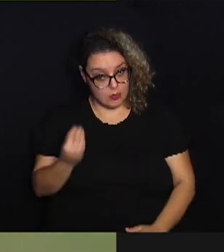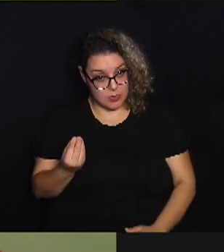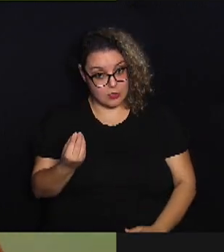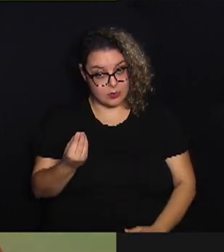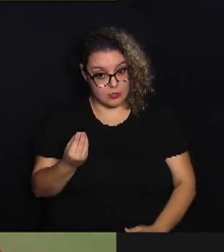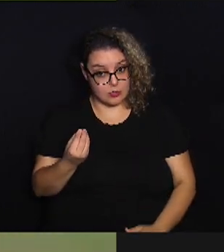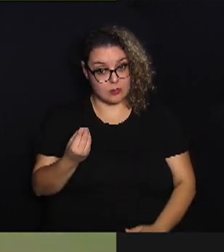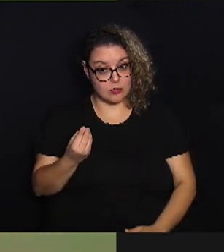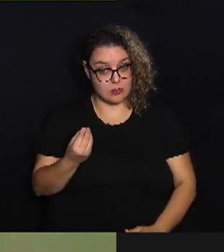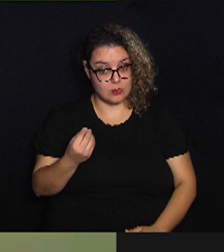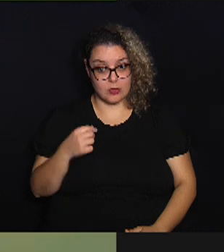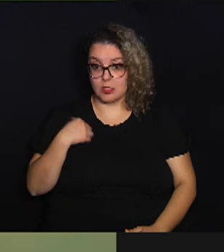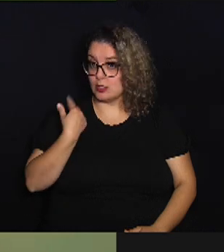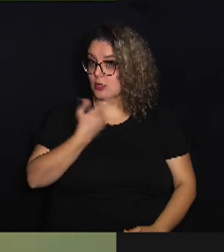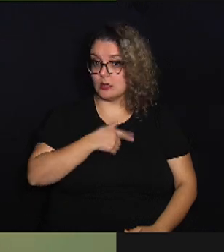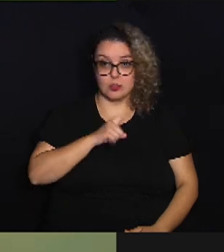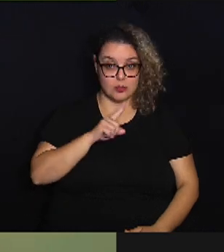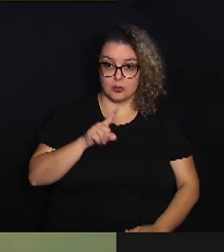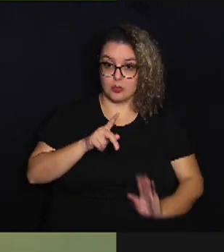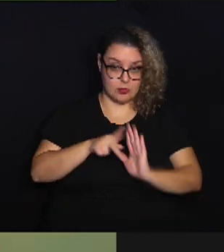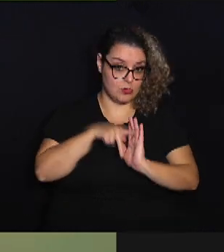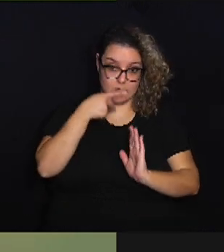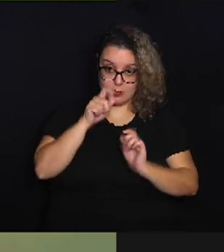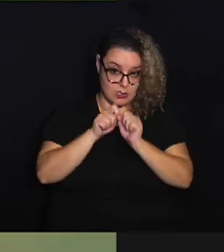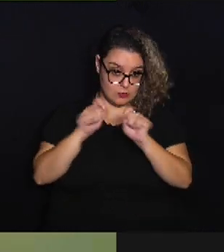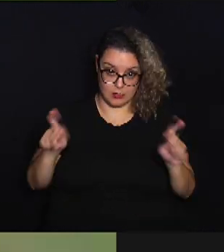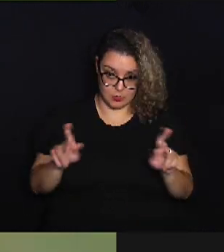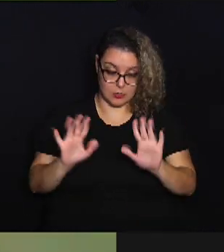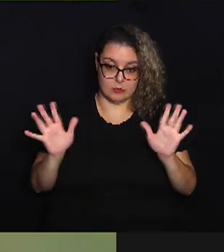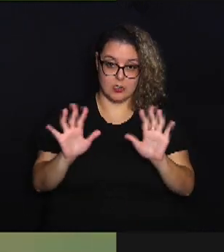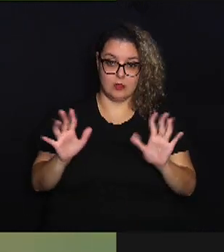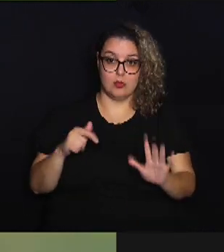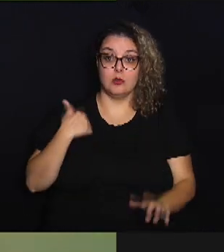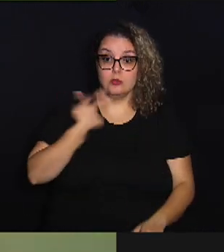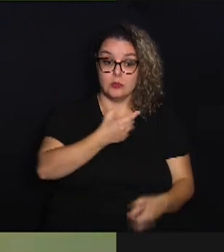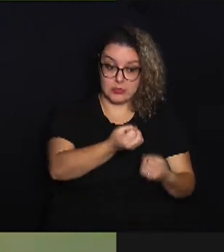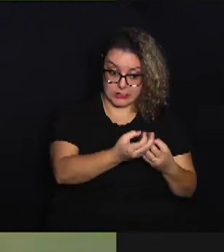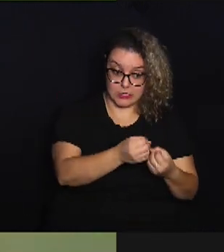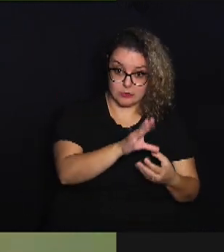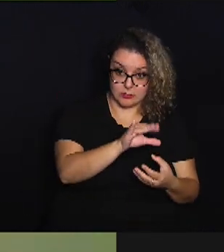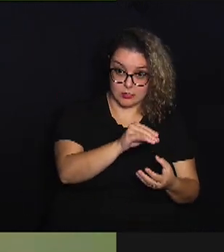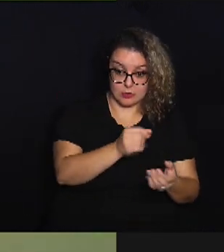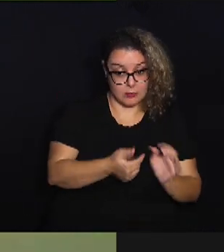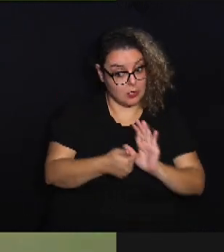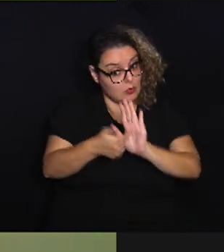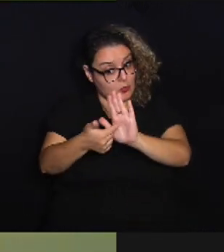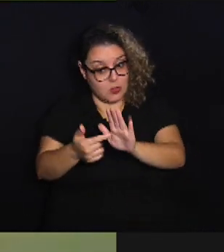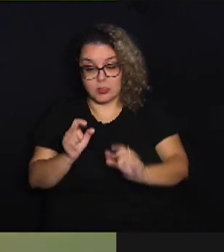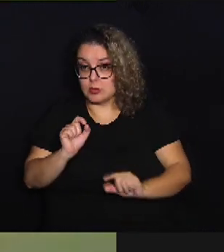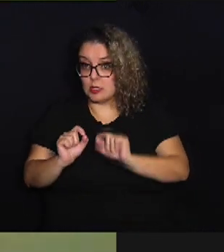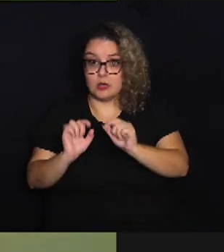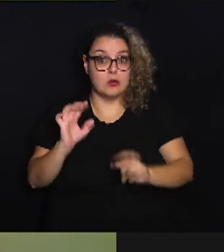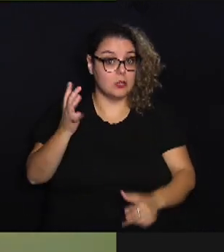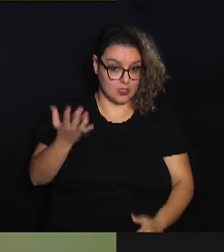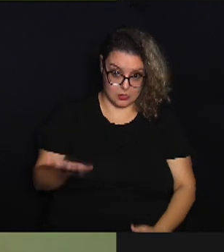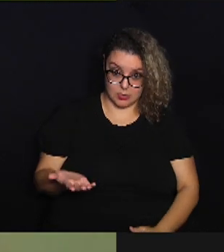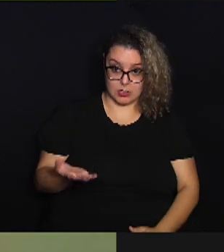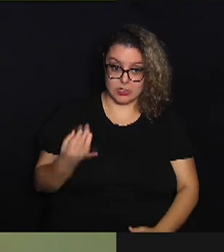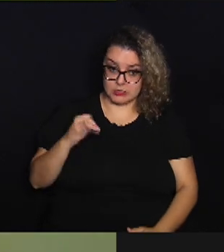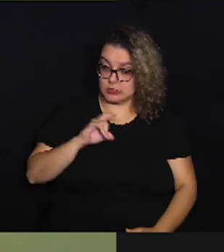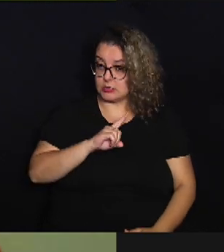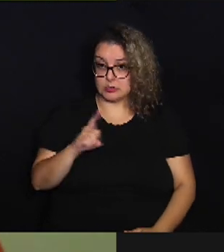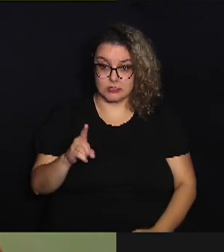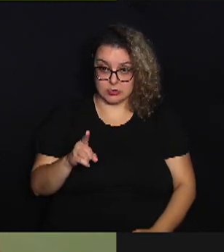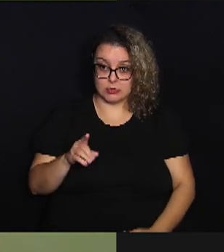e nós não somos nem profetas do apocalipse. Nós estamos pegando dados científicos e mostrando o acontece se nós não